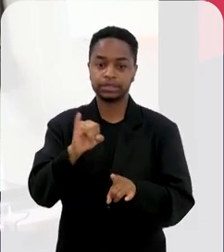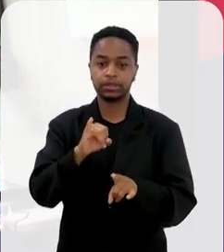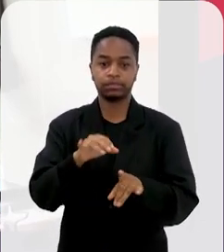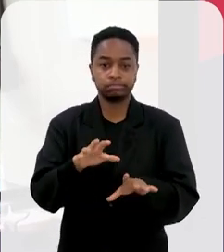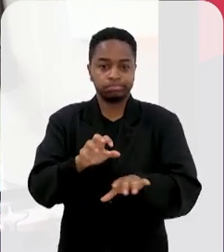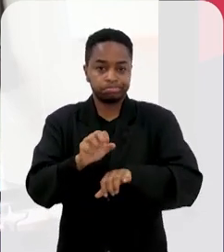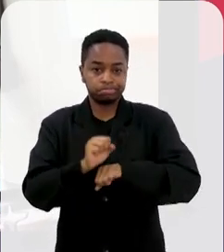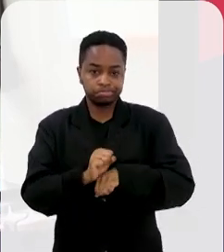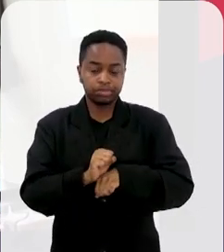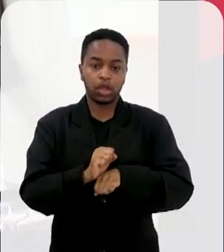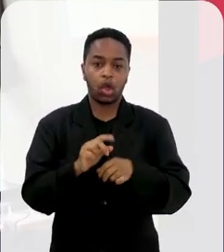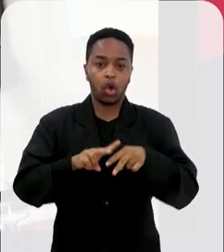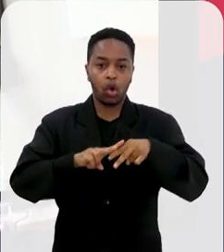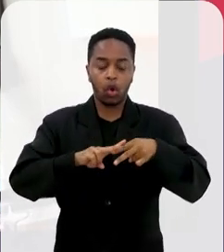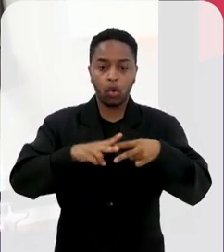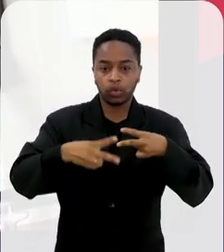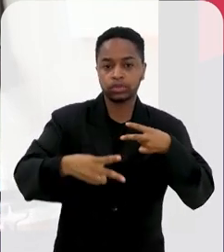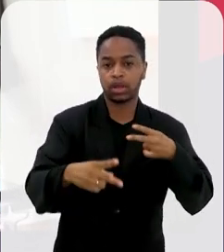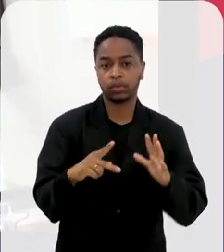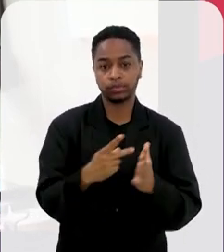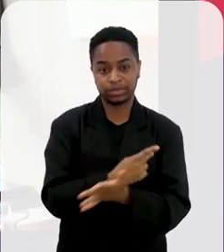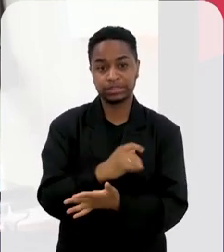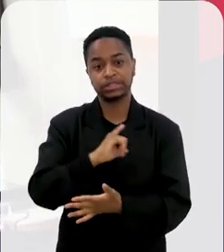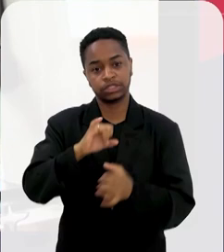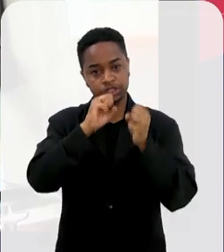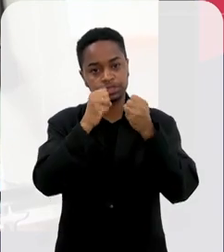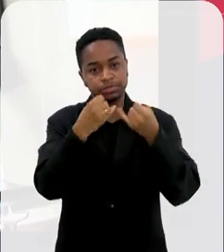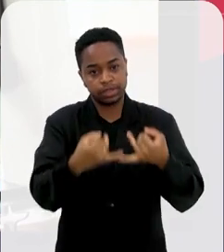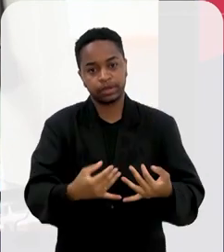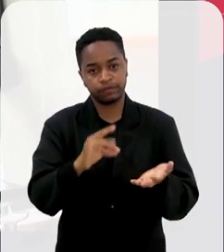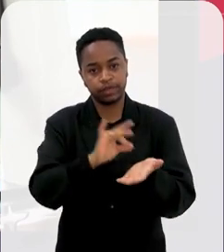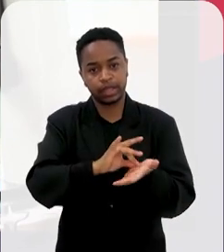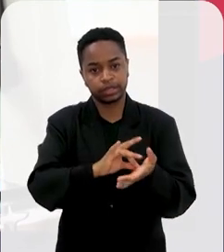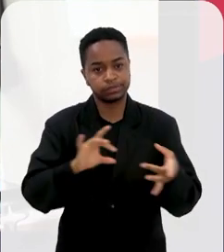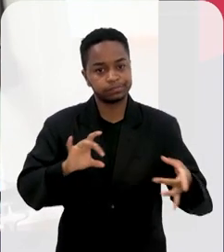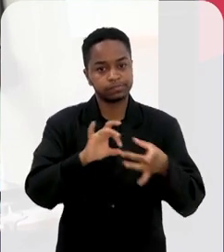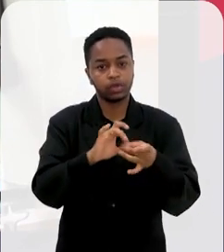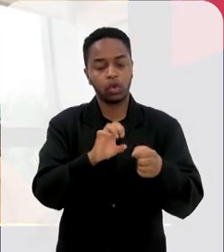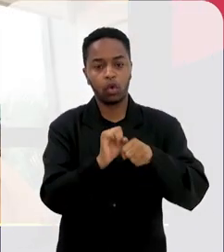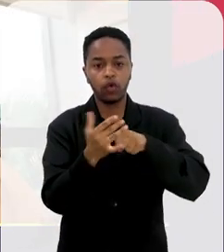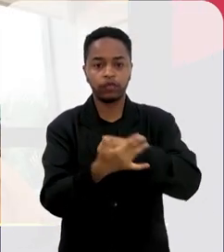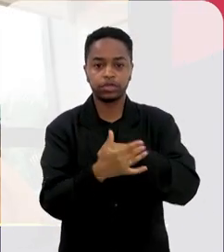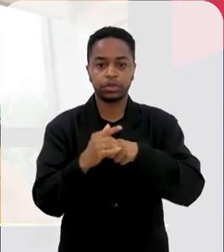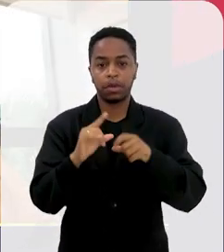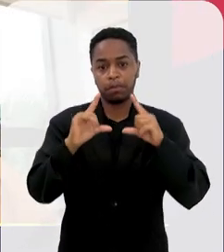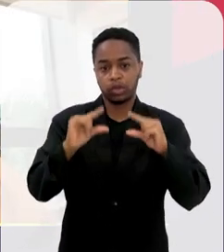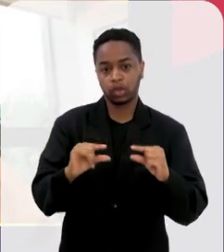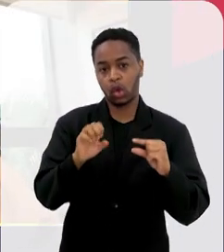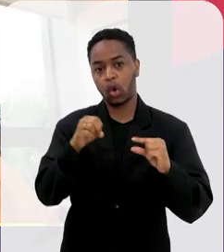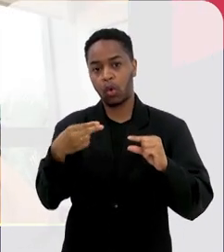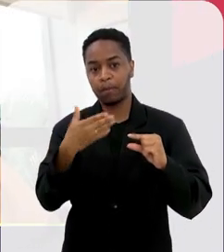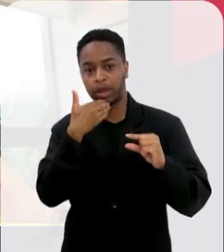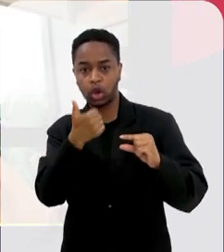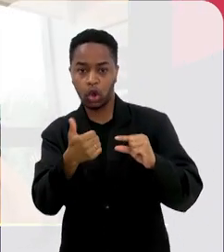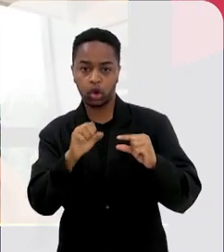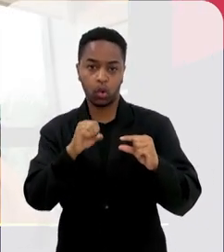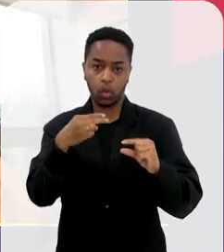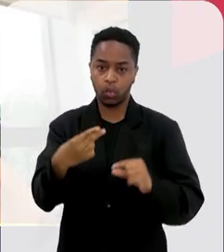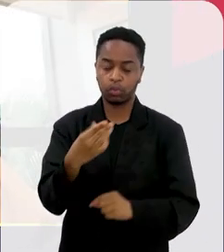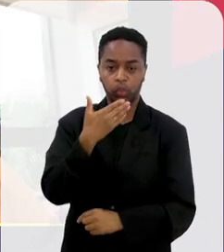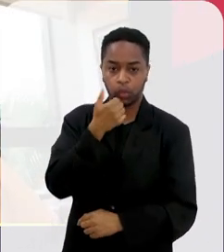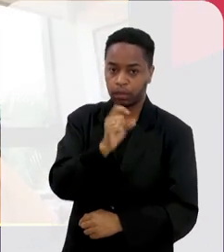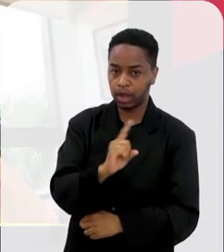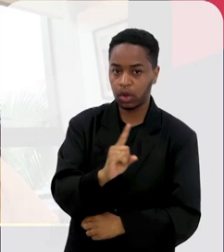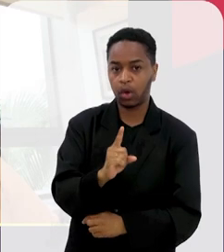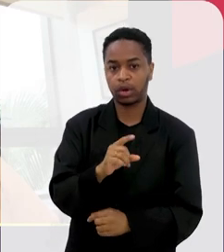comorbidades que a Cláudia falou tão bem estariam associadas e justificariam a menor ou melhora ou não